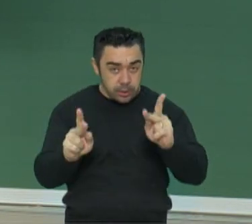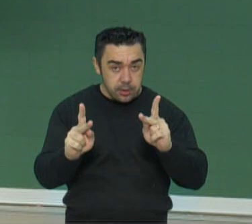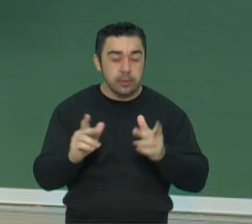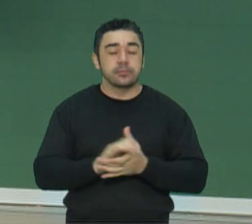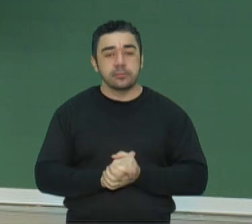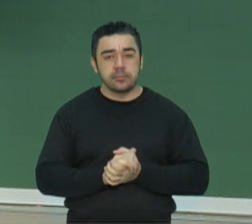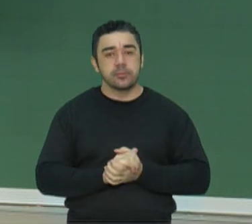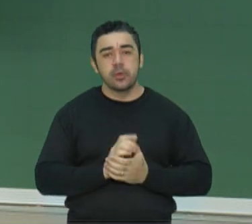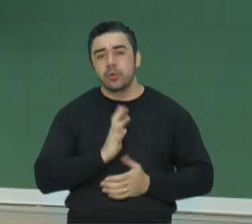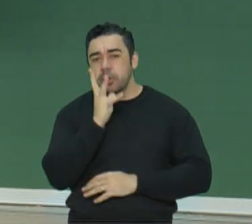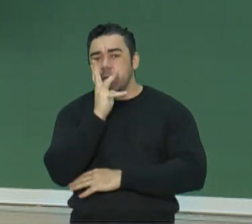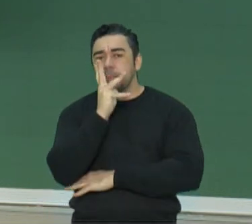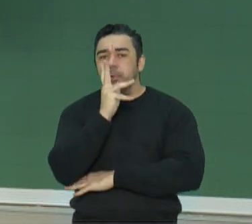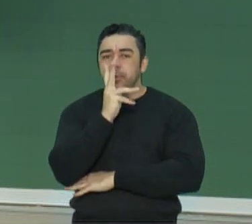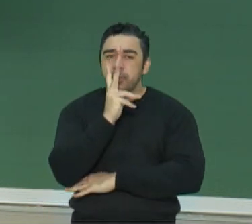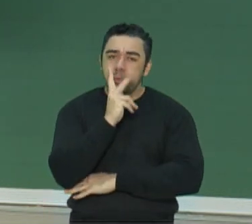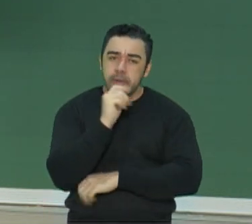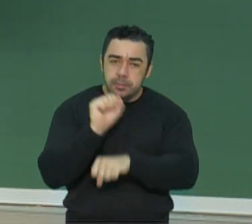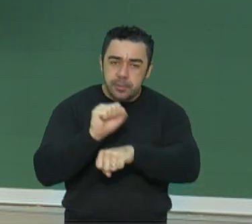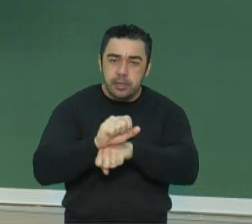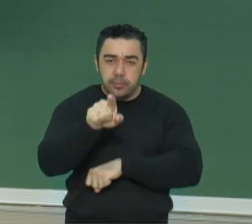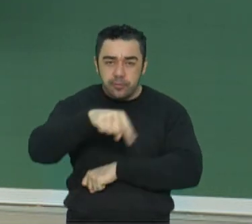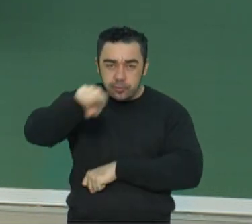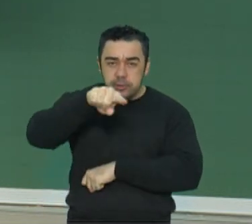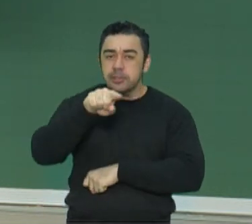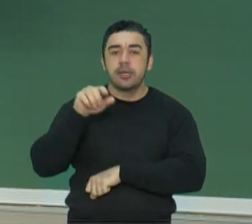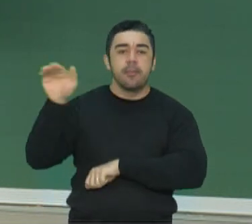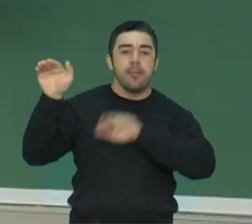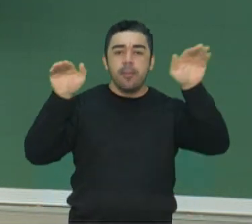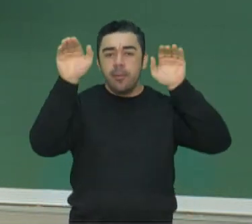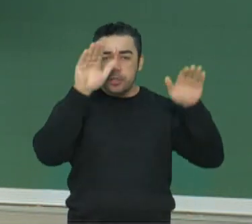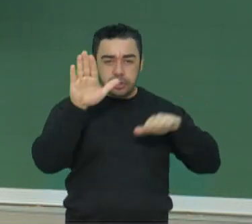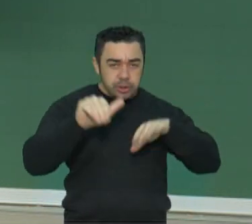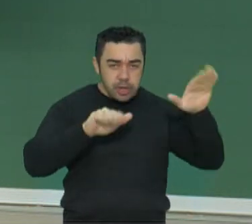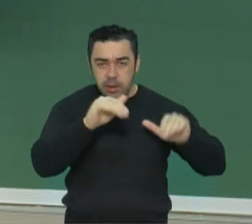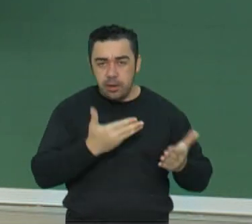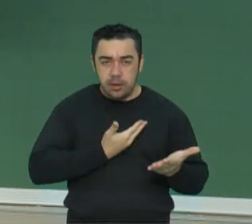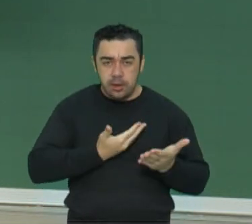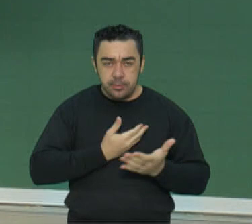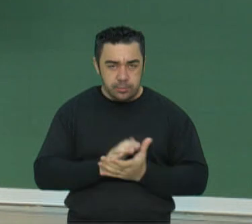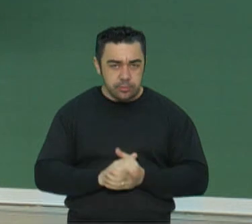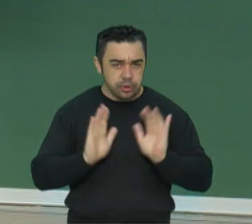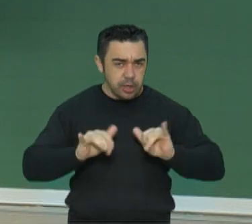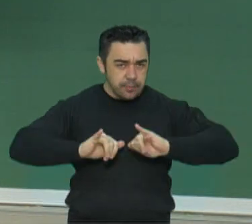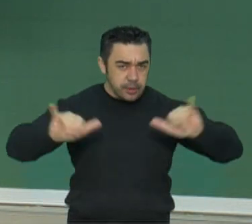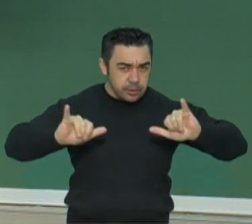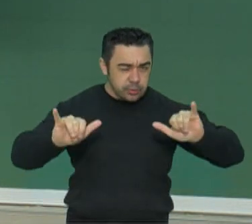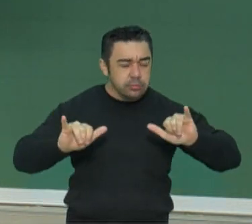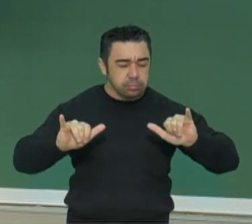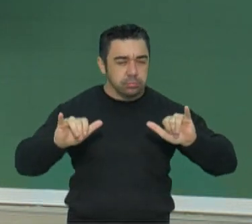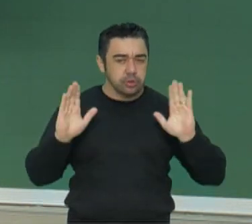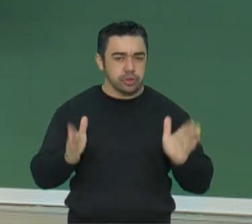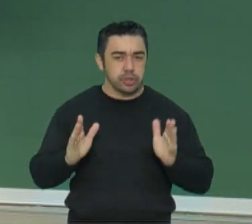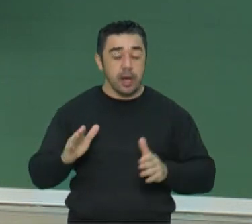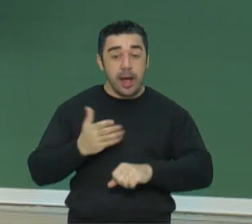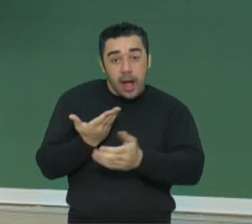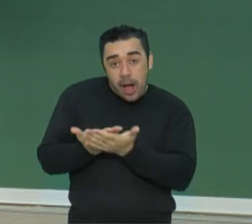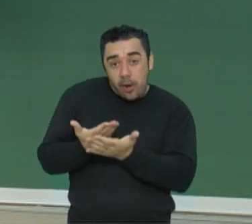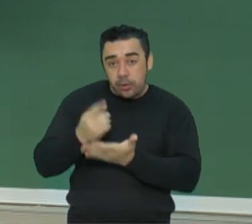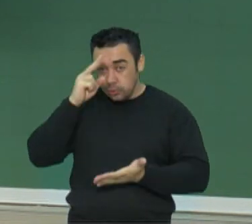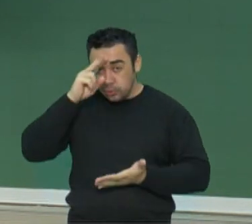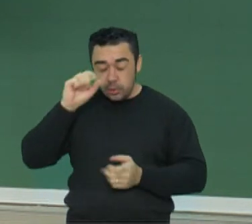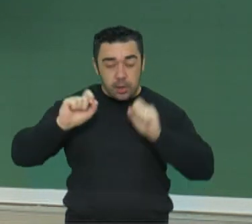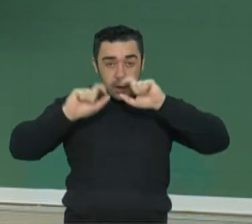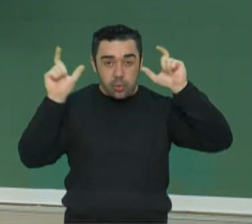Então, eu tô enrolando para você poder fazer isso e avisar todo mundo. Vamos lá? Avisou? Manda aí todo mundo. Aula de história.